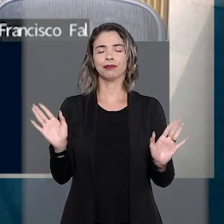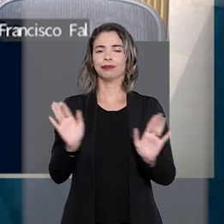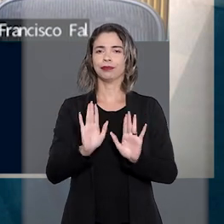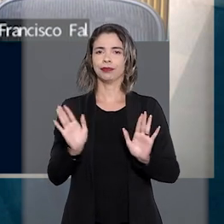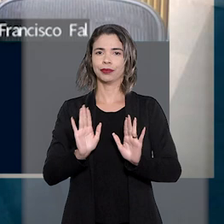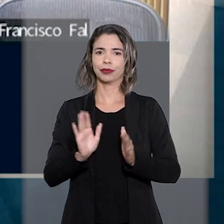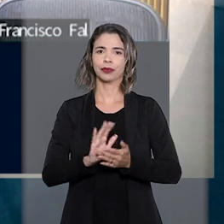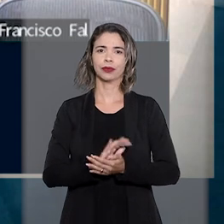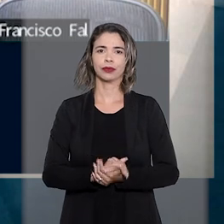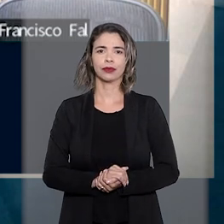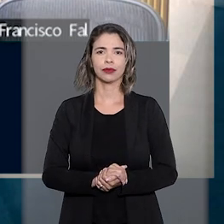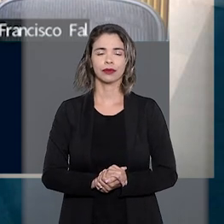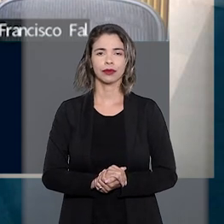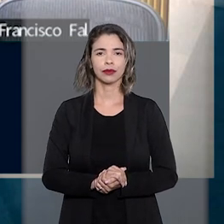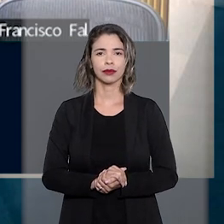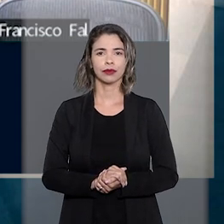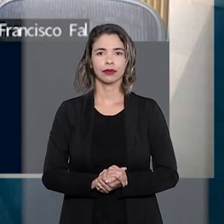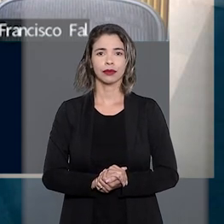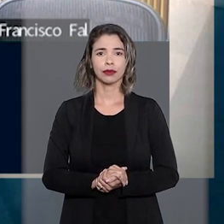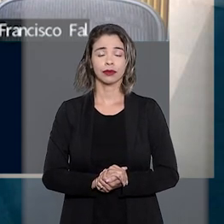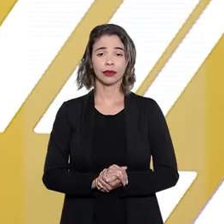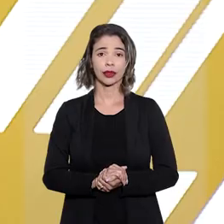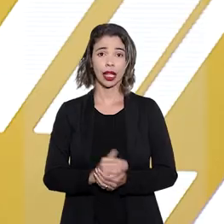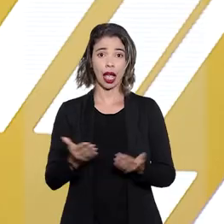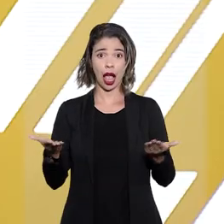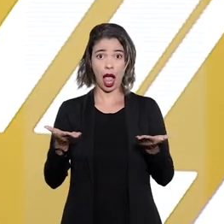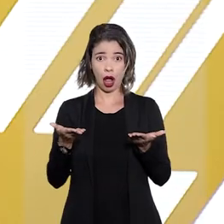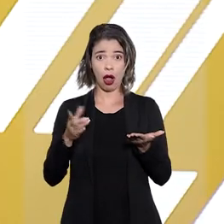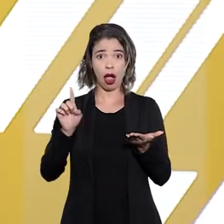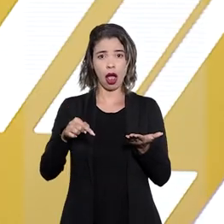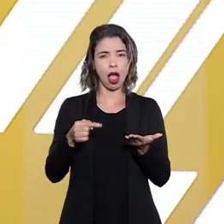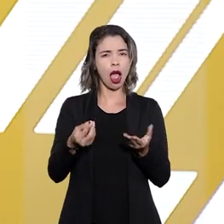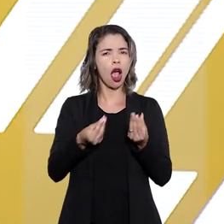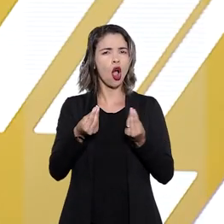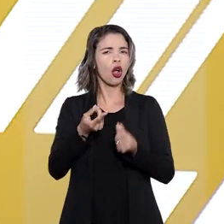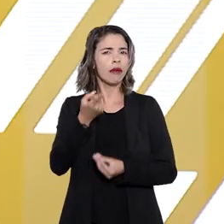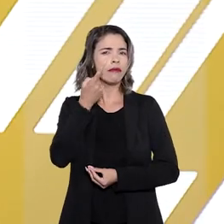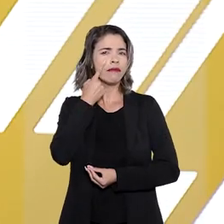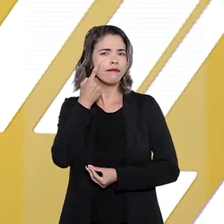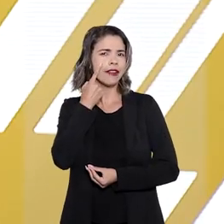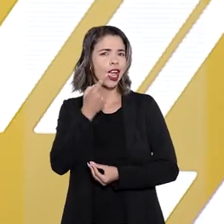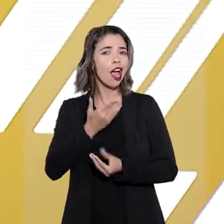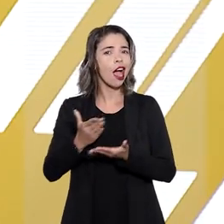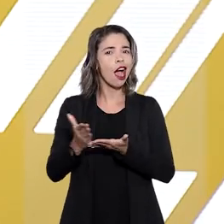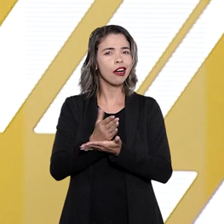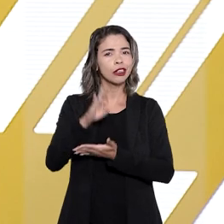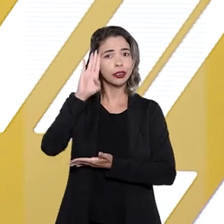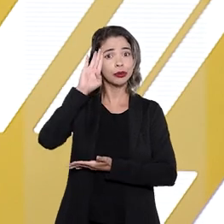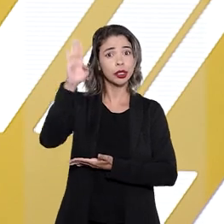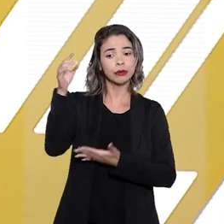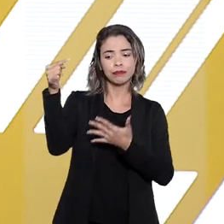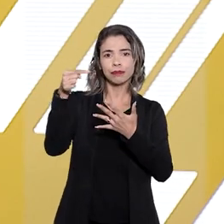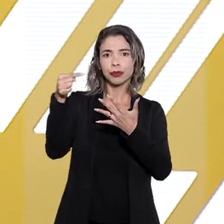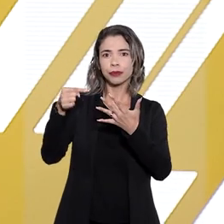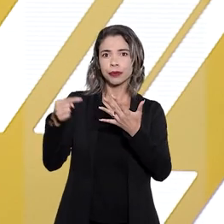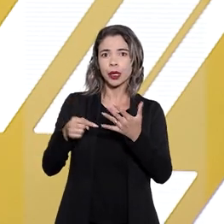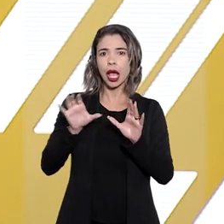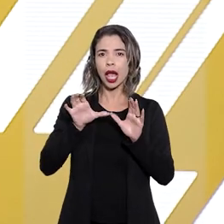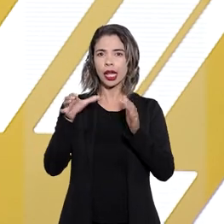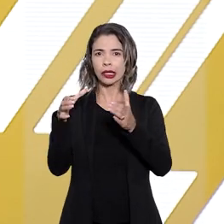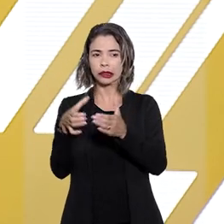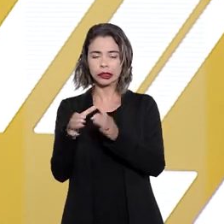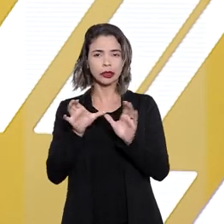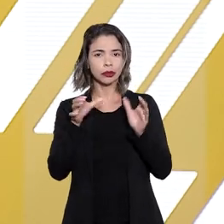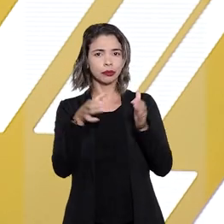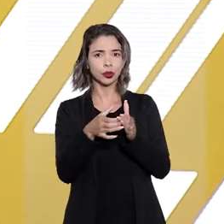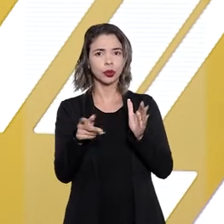foram afastados ainda durante o inquérito. Agora é a vez de conferir alguns dos principais destaques nas